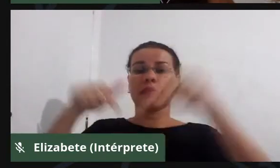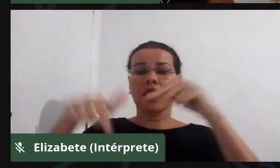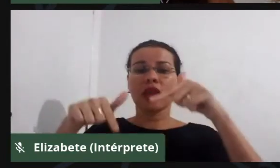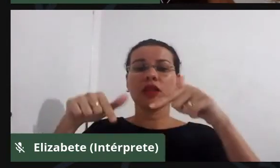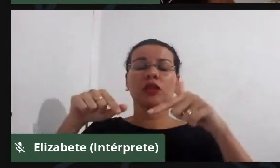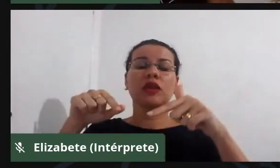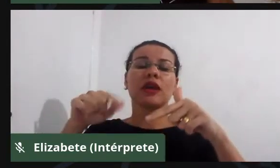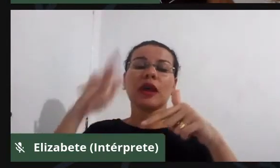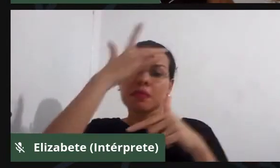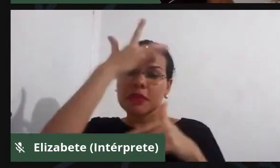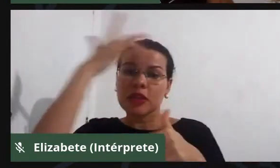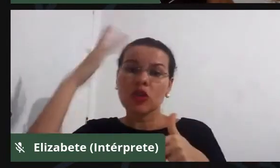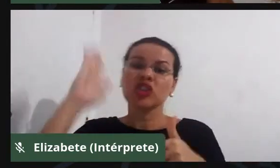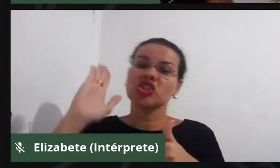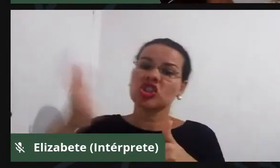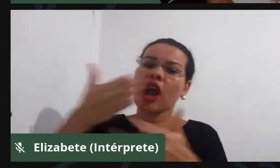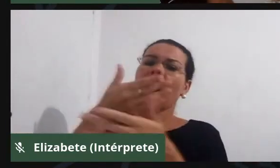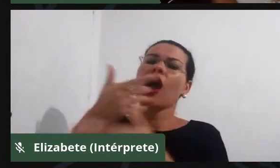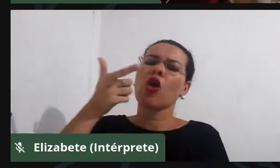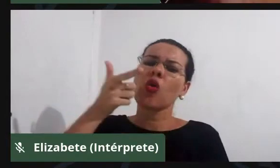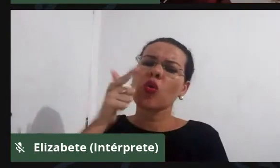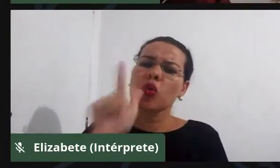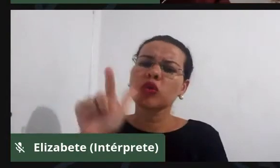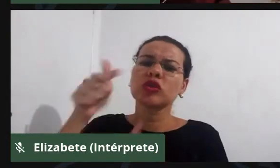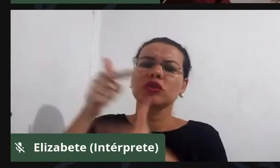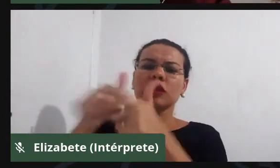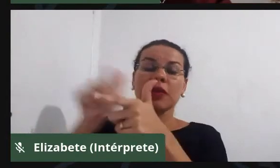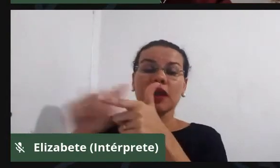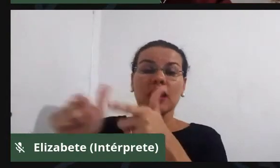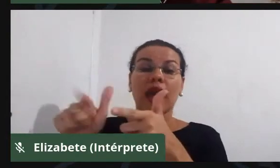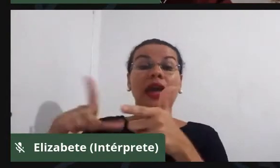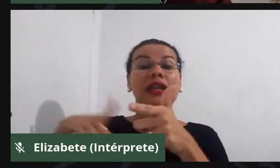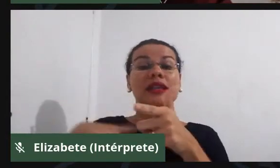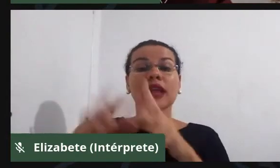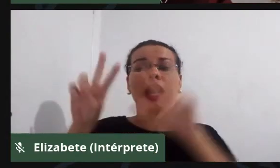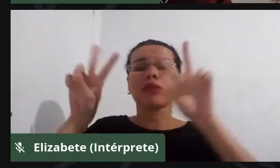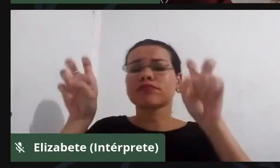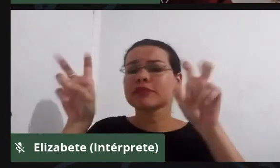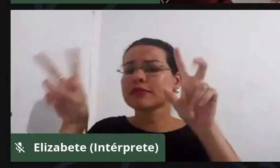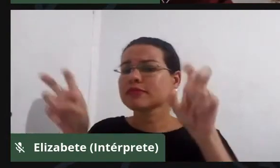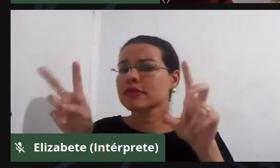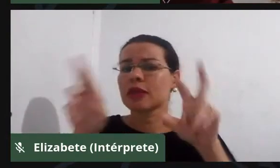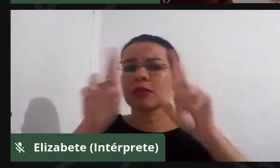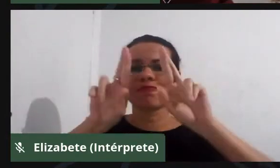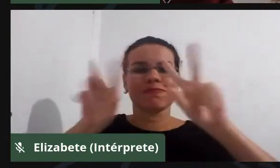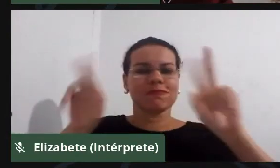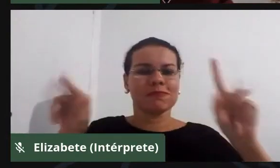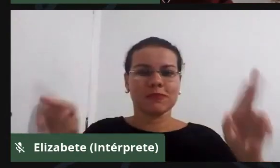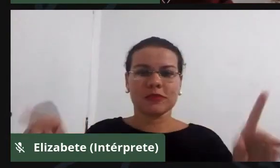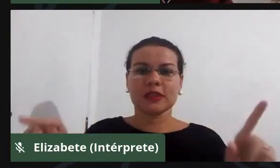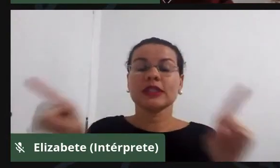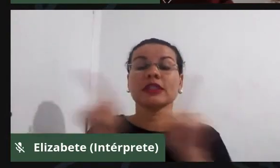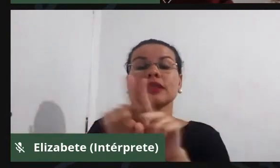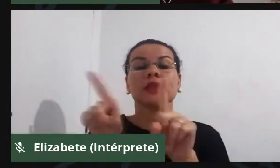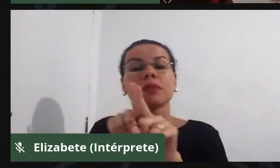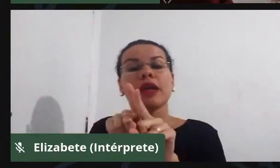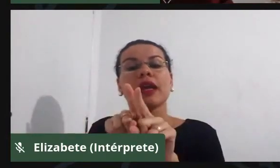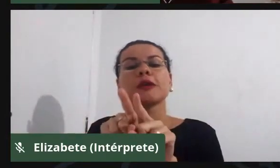conseguiu dar uma olhada traz alguns dados, mas ele vem no sentido de